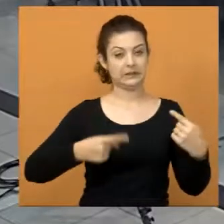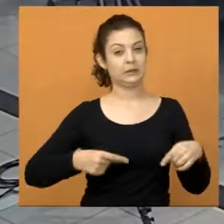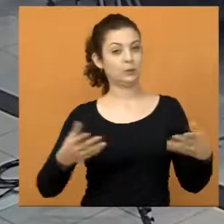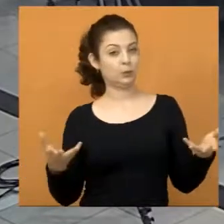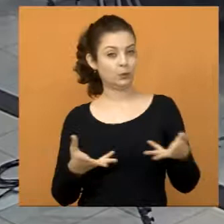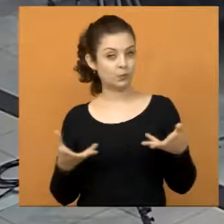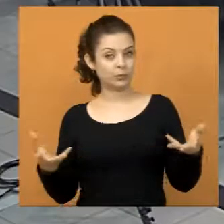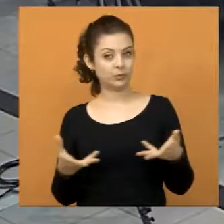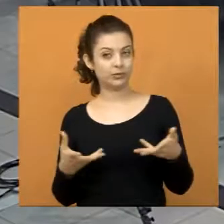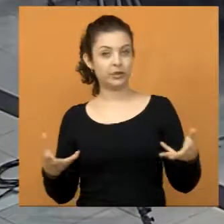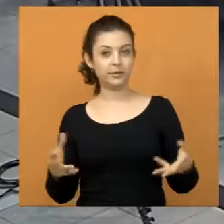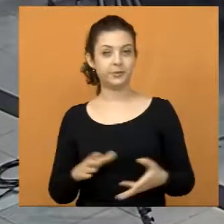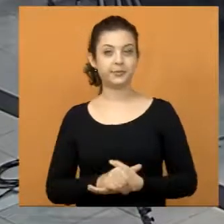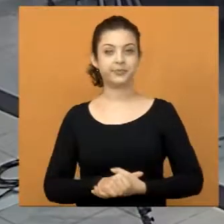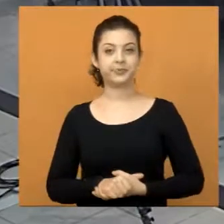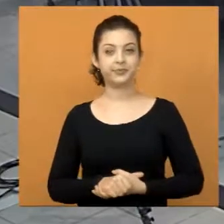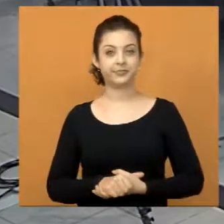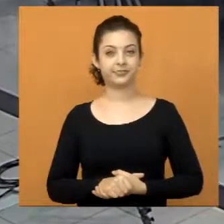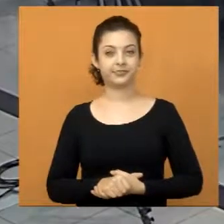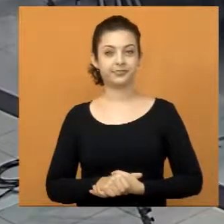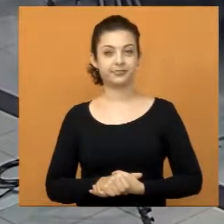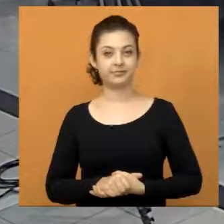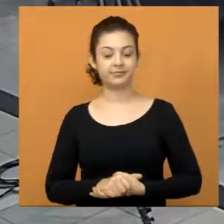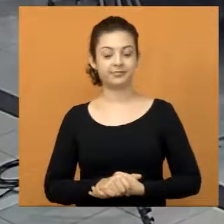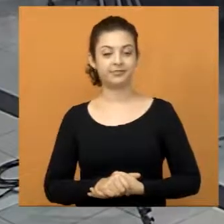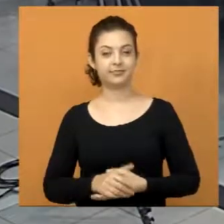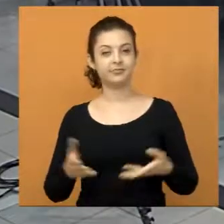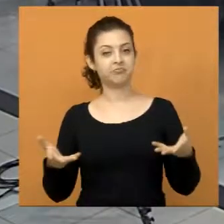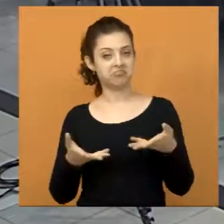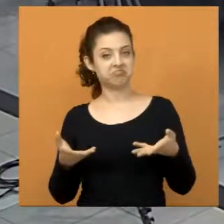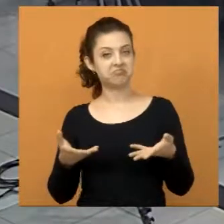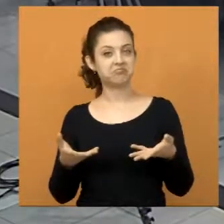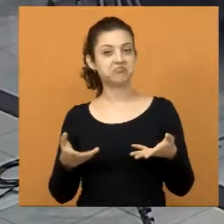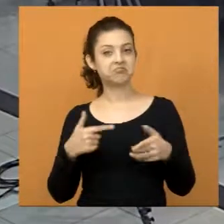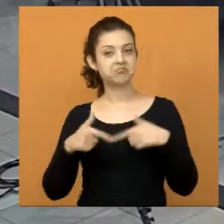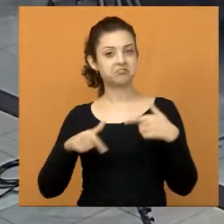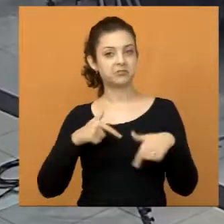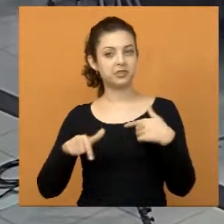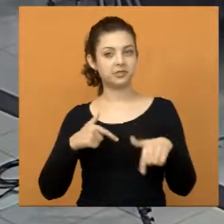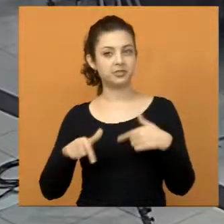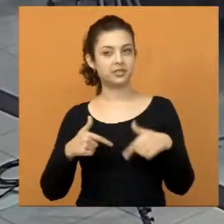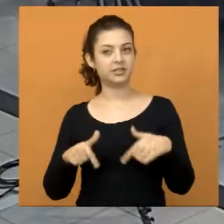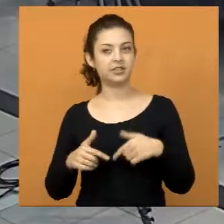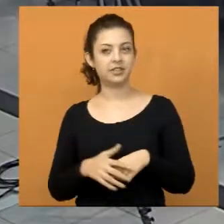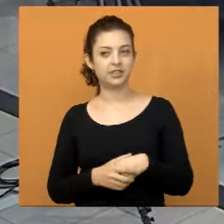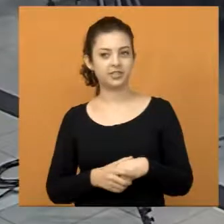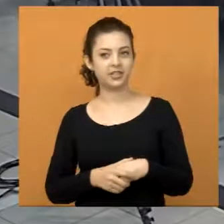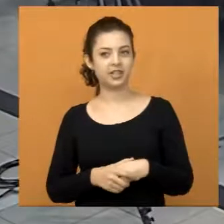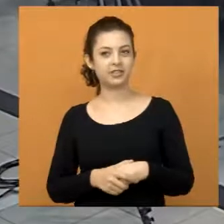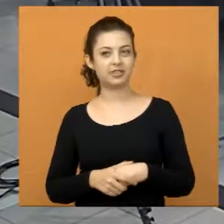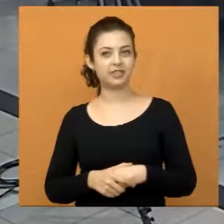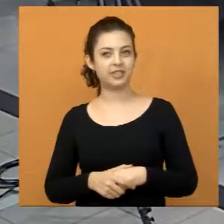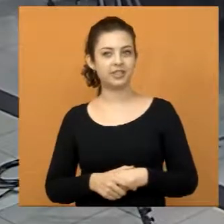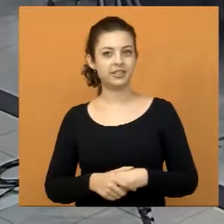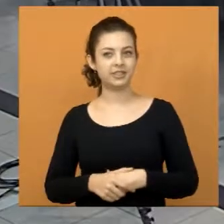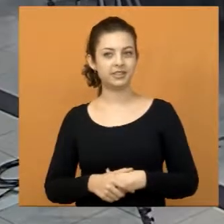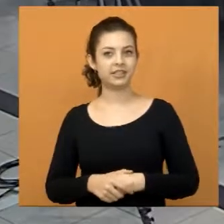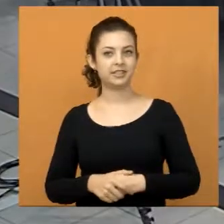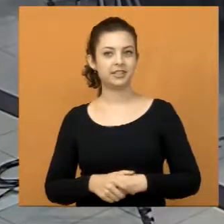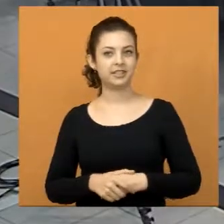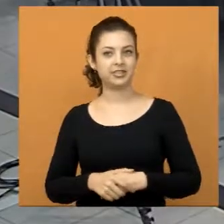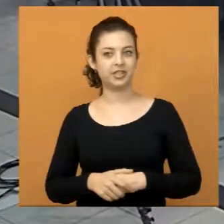polêmico aqui, mas é o nosso trabalho. É o que escolhemos, então,